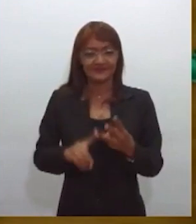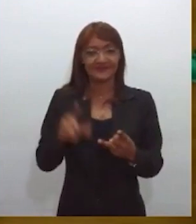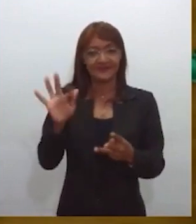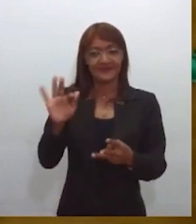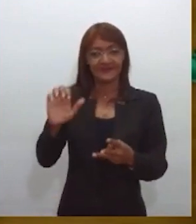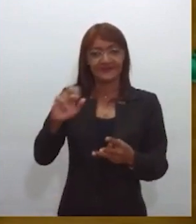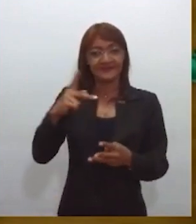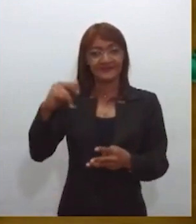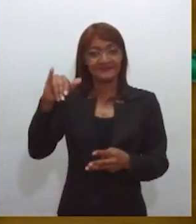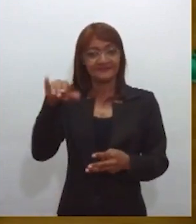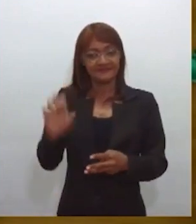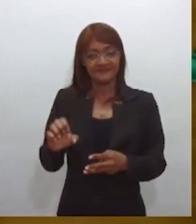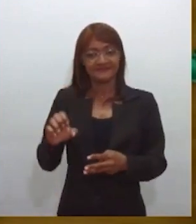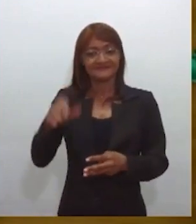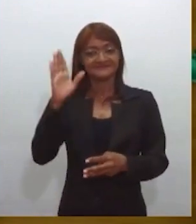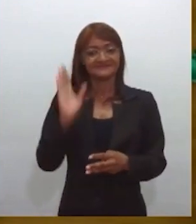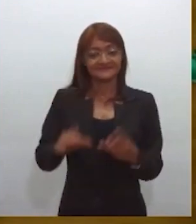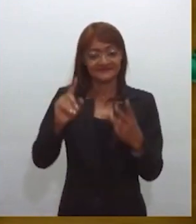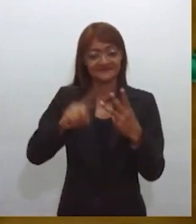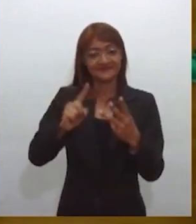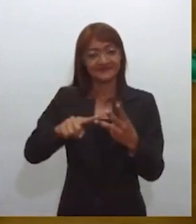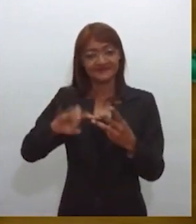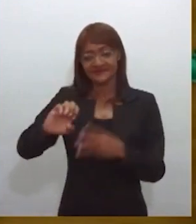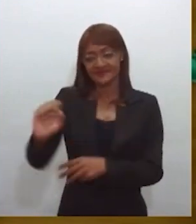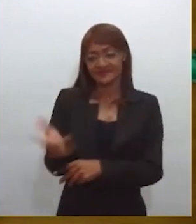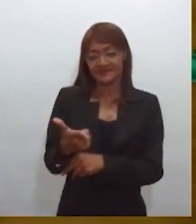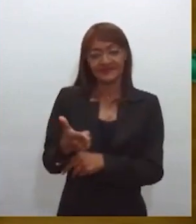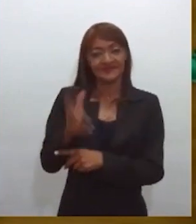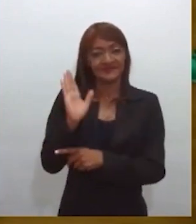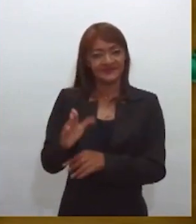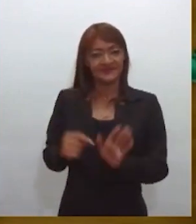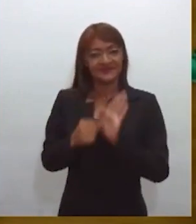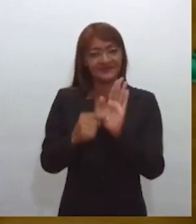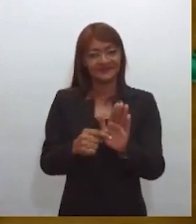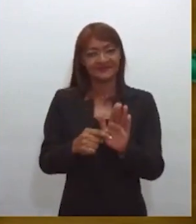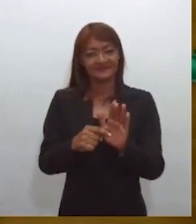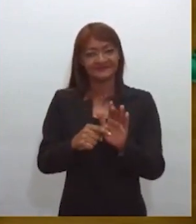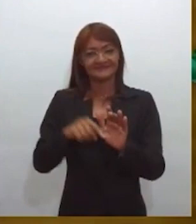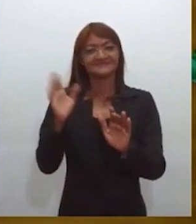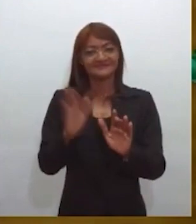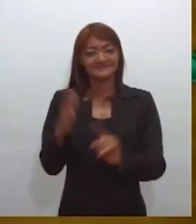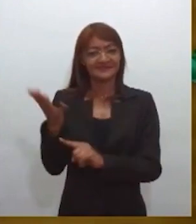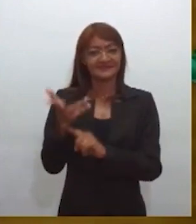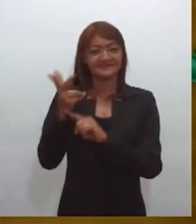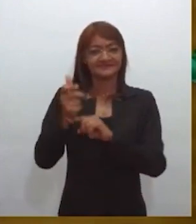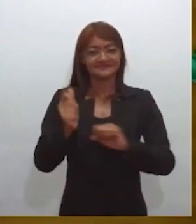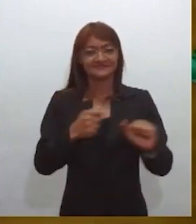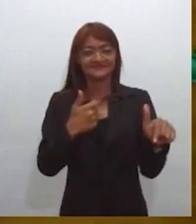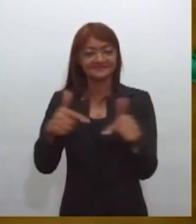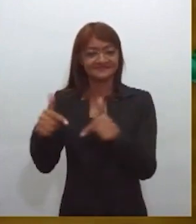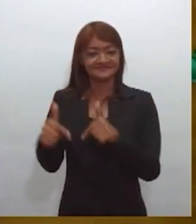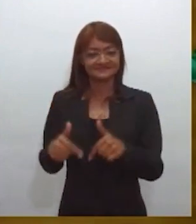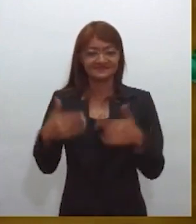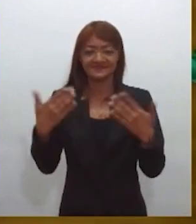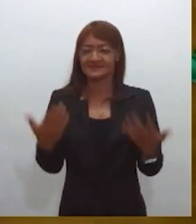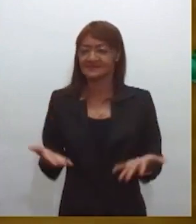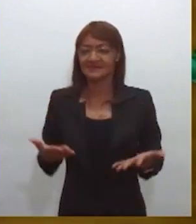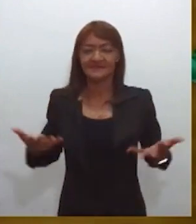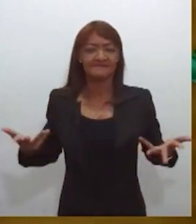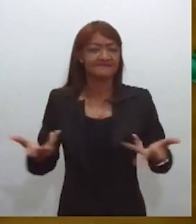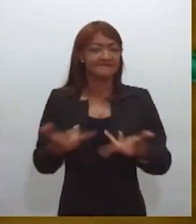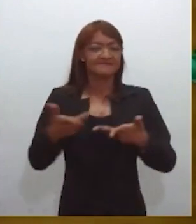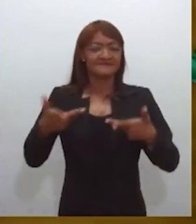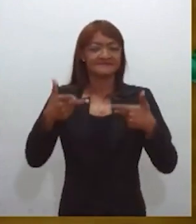um artista de estância, que vai mostrar o trabalho que ele realiza no extremo sul do Estado. Uma arte de olhos sobre